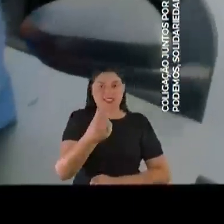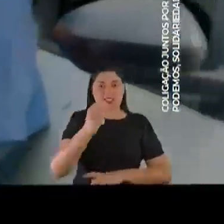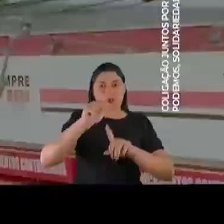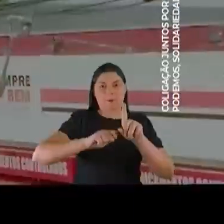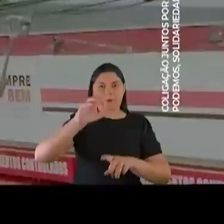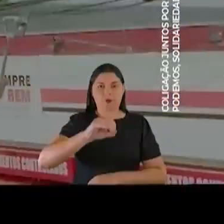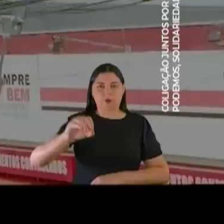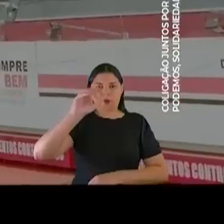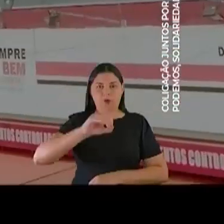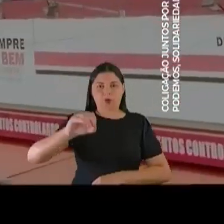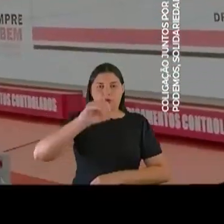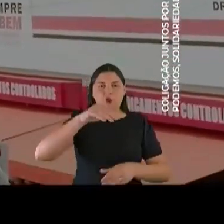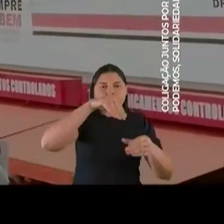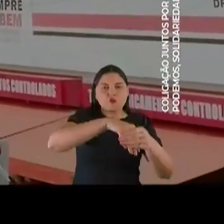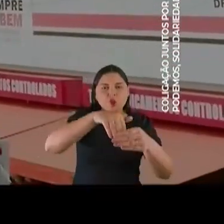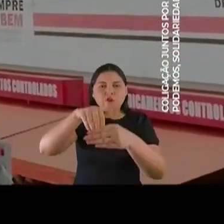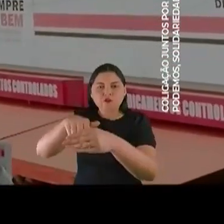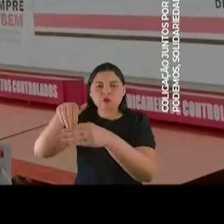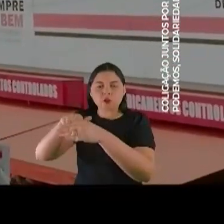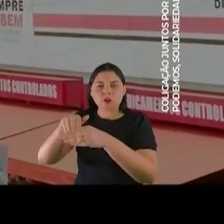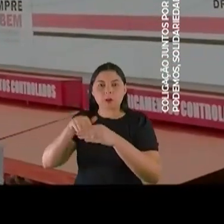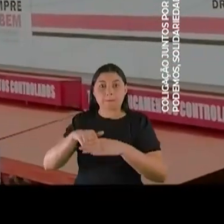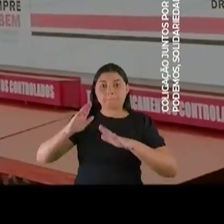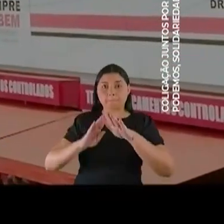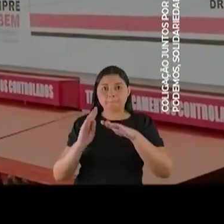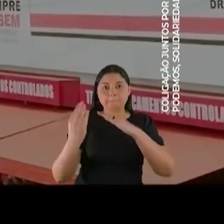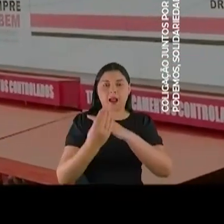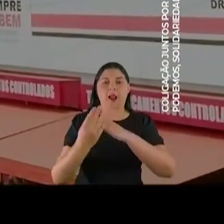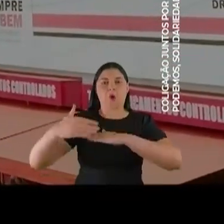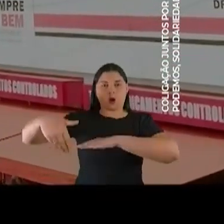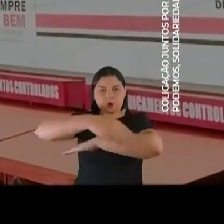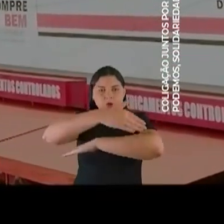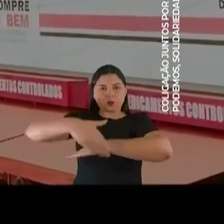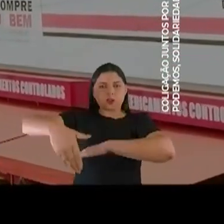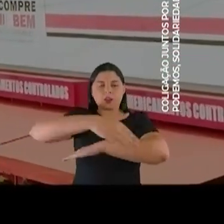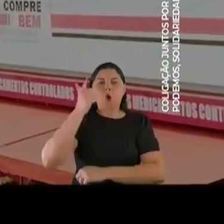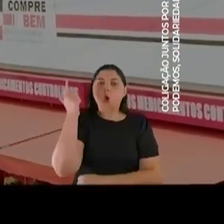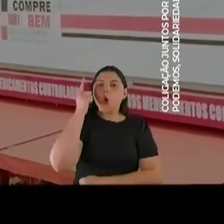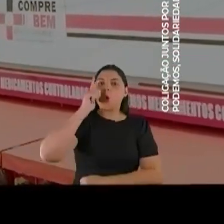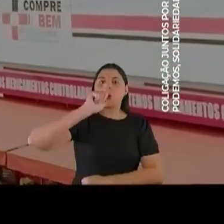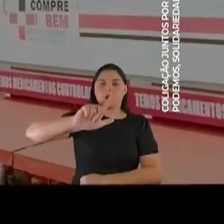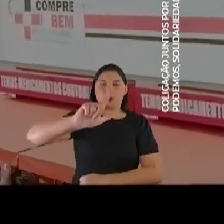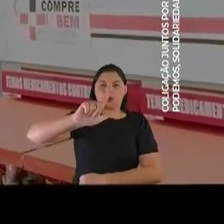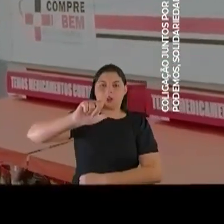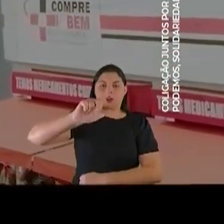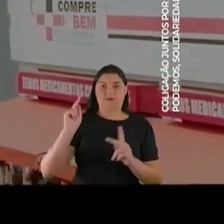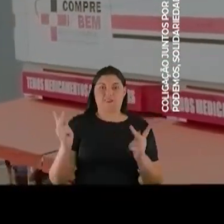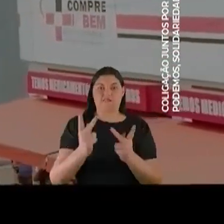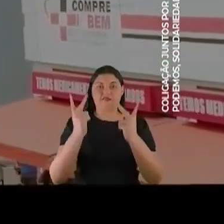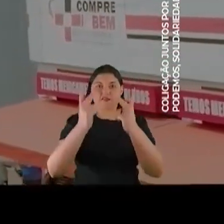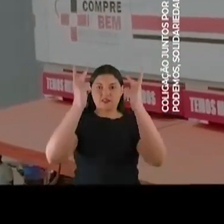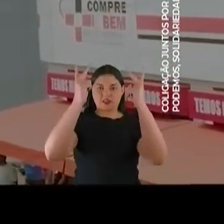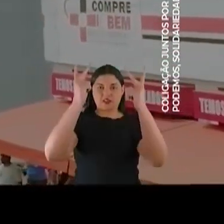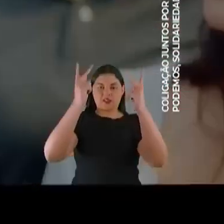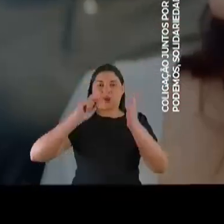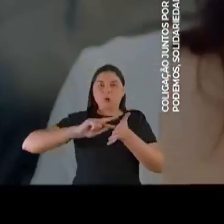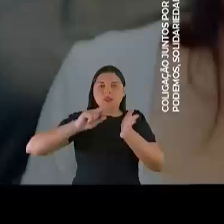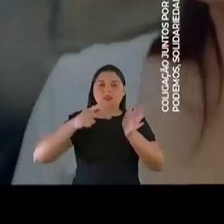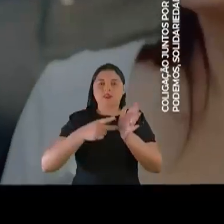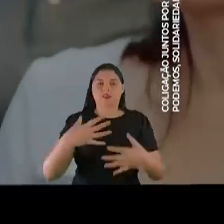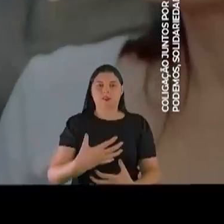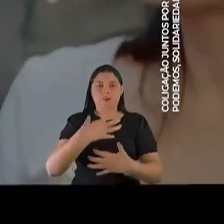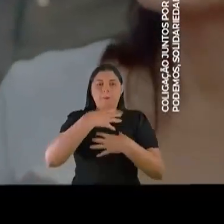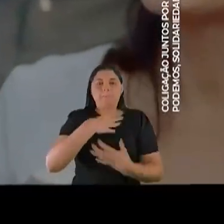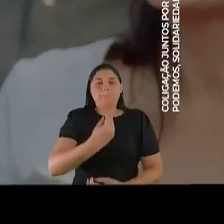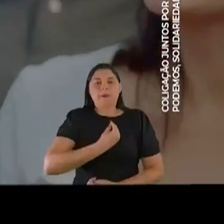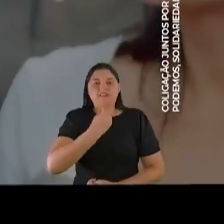uma vida melhor, uma saúde melhor, uma capital melhor. Tudo vai melhorar, se Deus quiser, nos próximos anos. Se